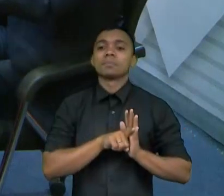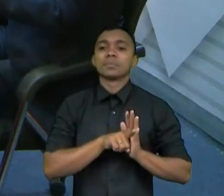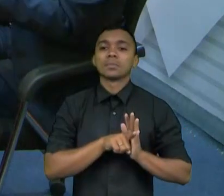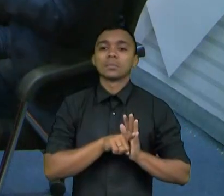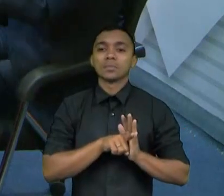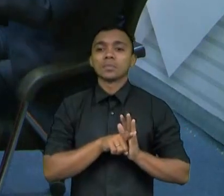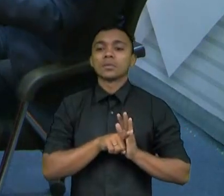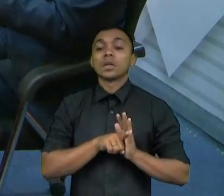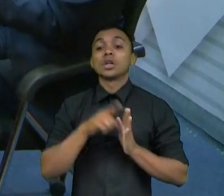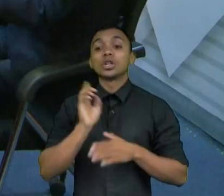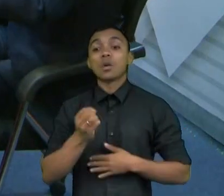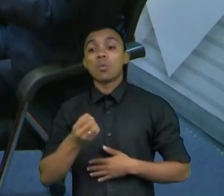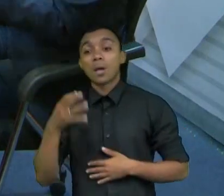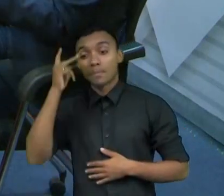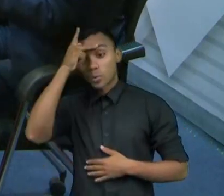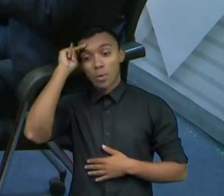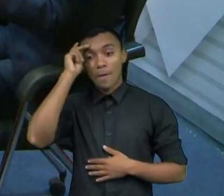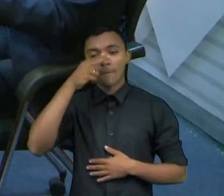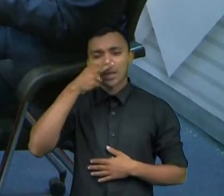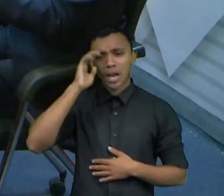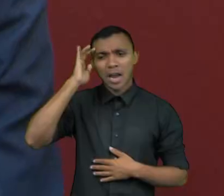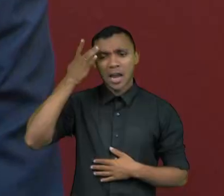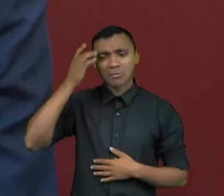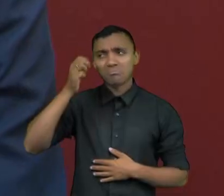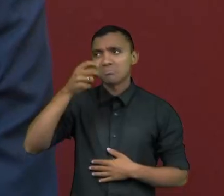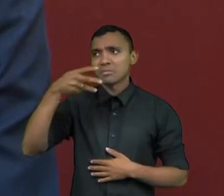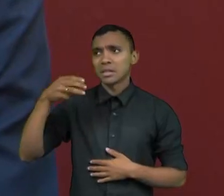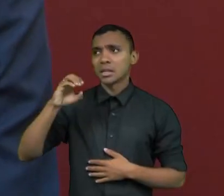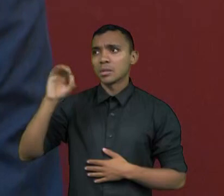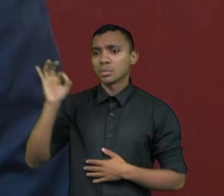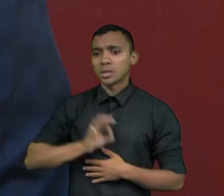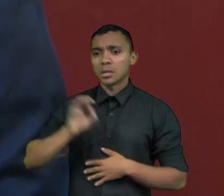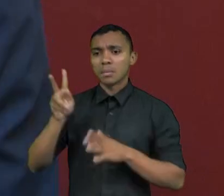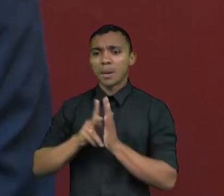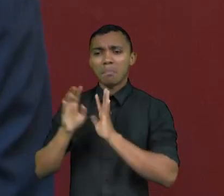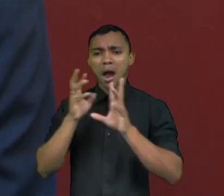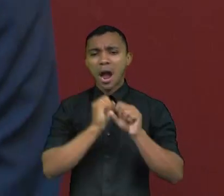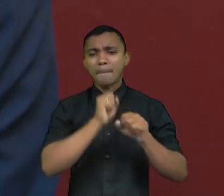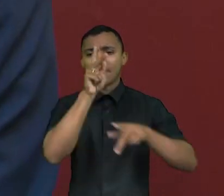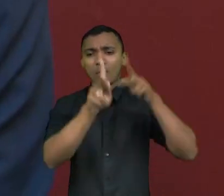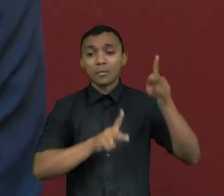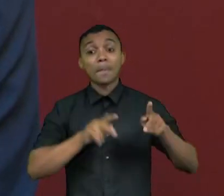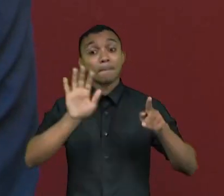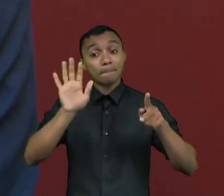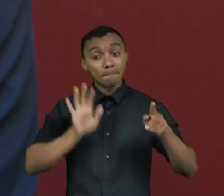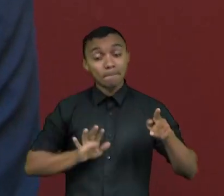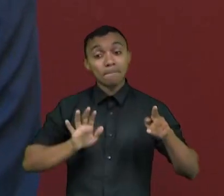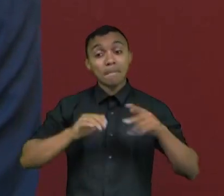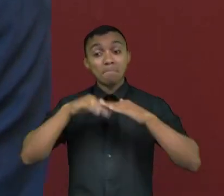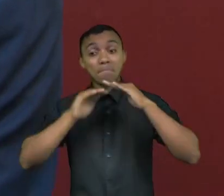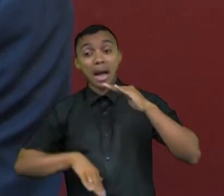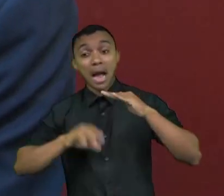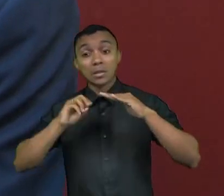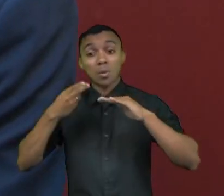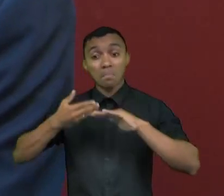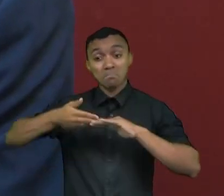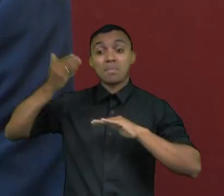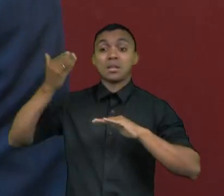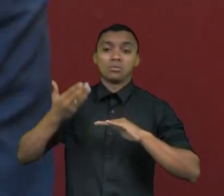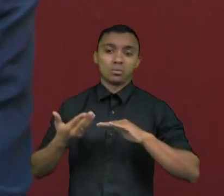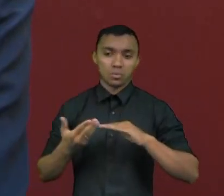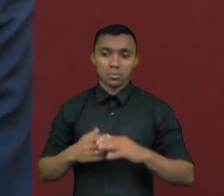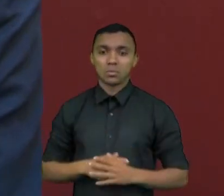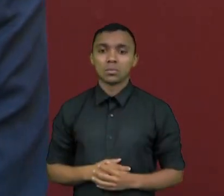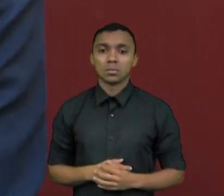os evangélicos ali em torno de, não sei, acho que 30%, se não me engano, da população. Mas, pode ser que seja um pouco mais, pode ser que seja um pouco menos.